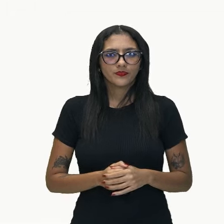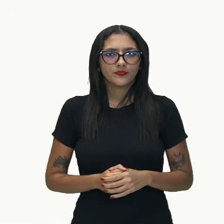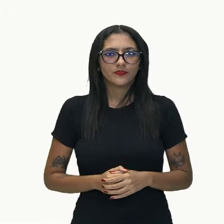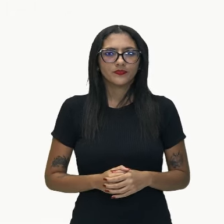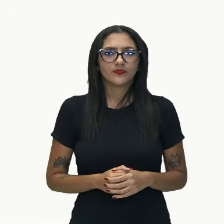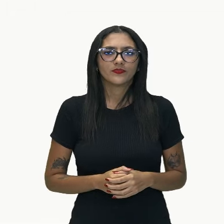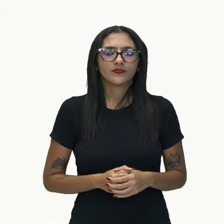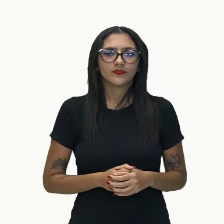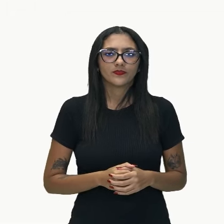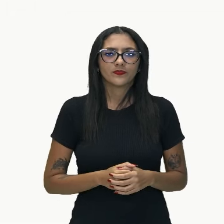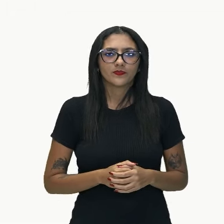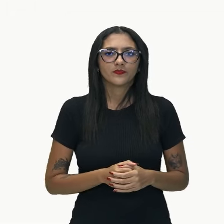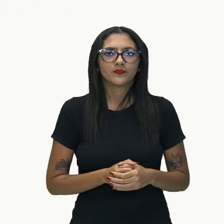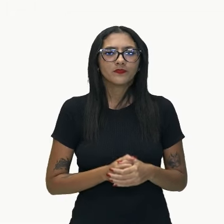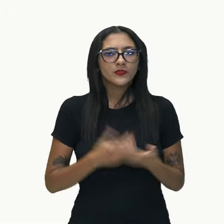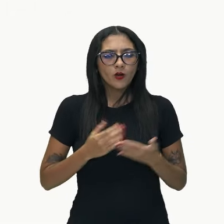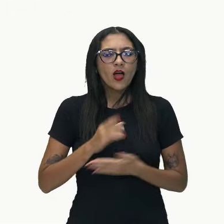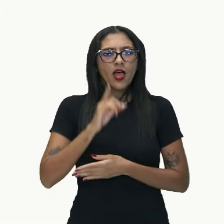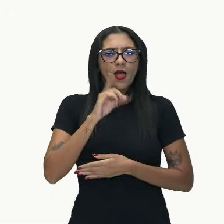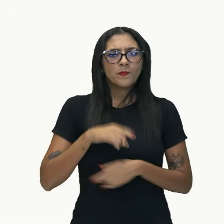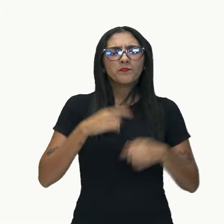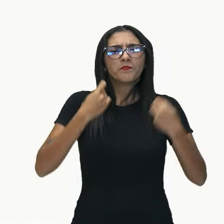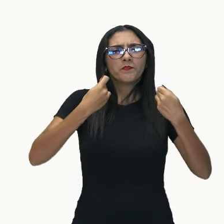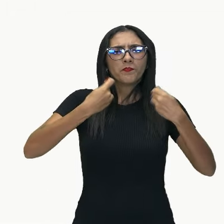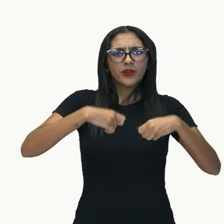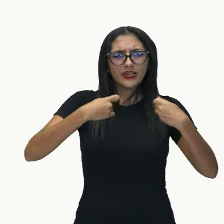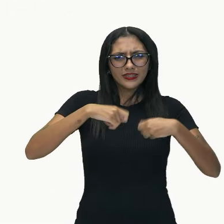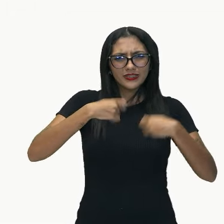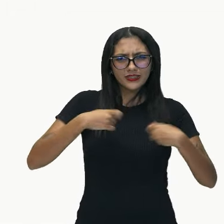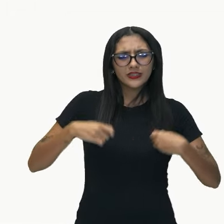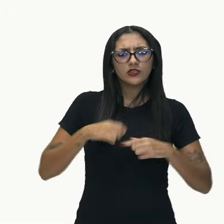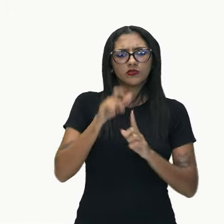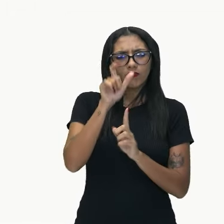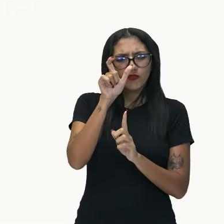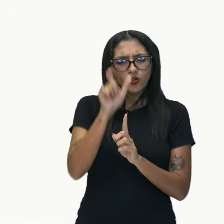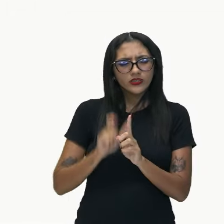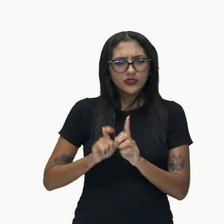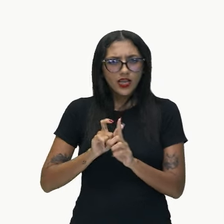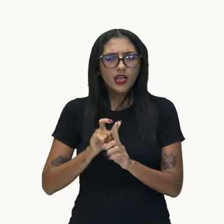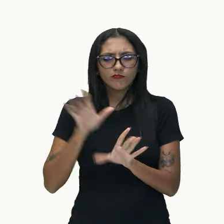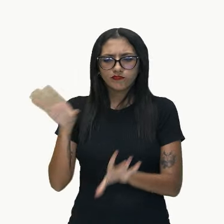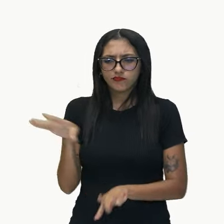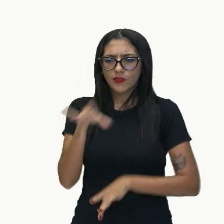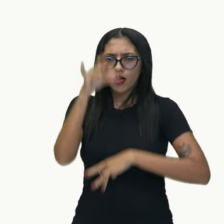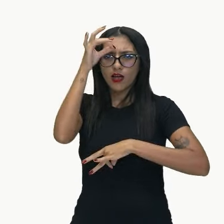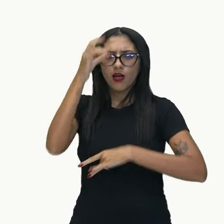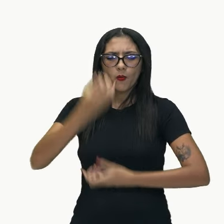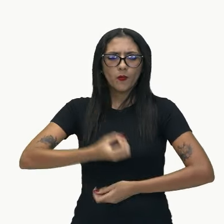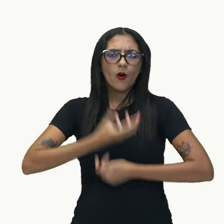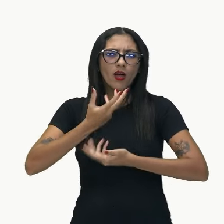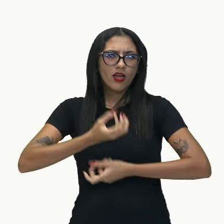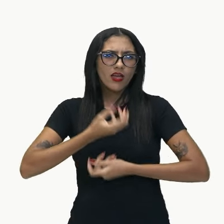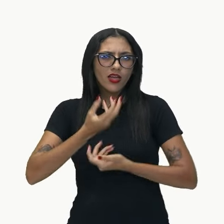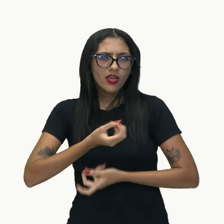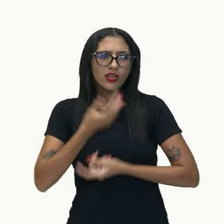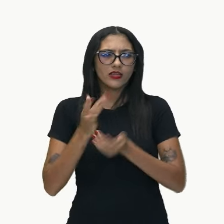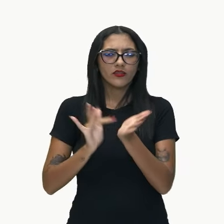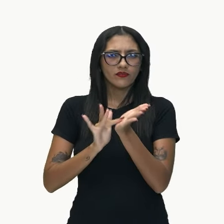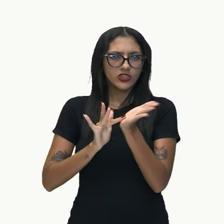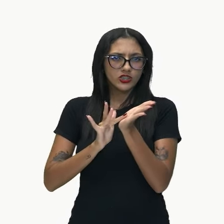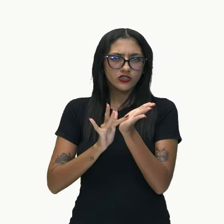temos aí, é necessário que você seja um poeta fingidor. E aí, temos ali o quê?